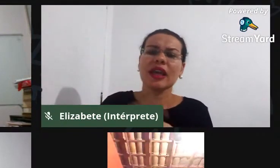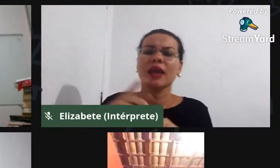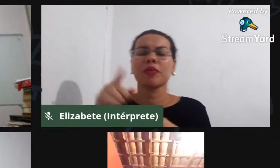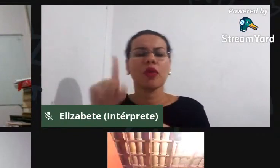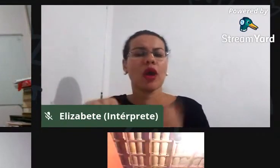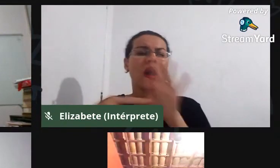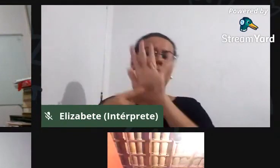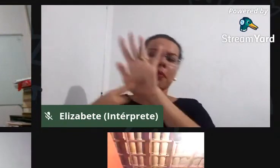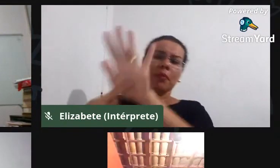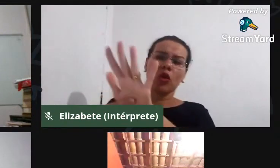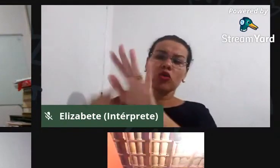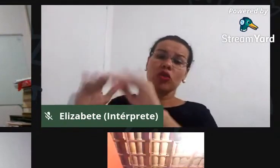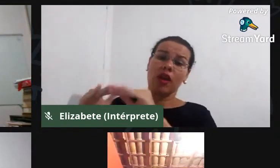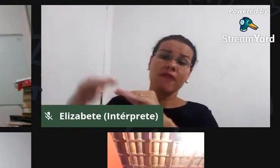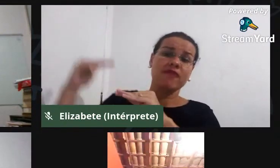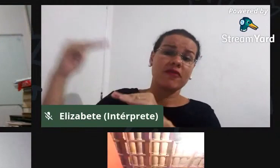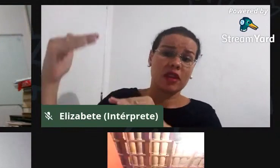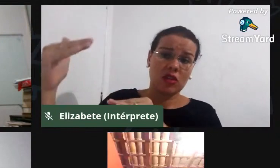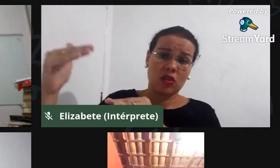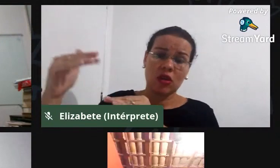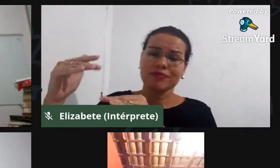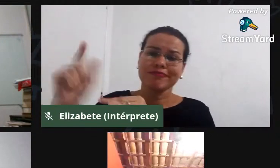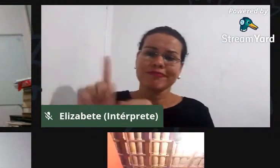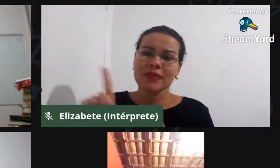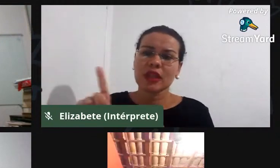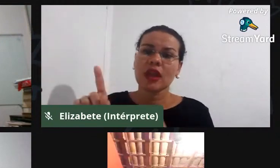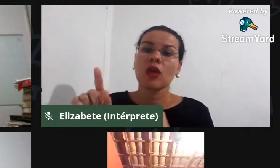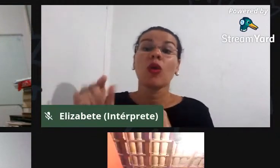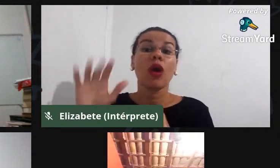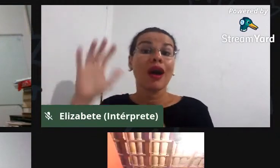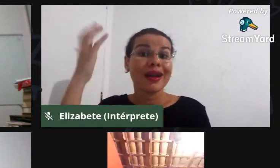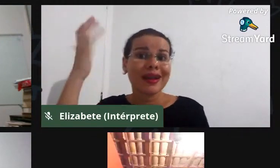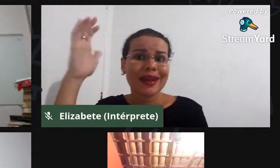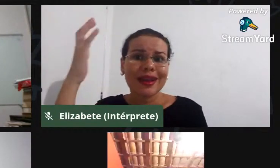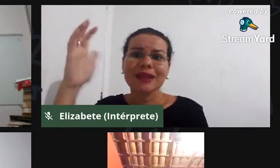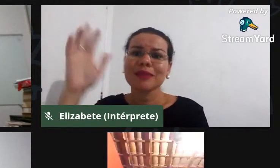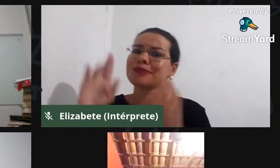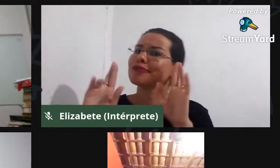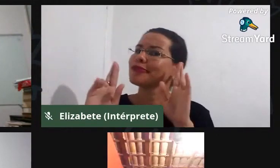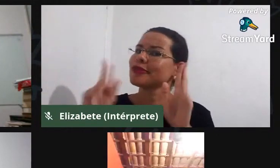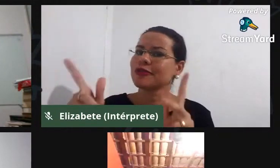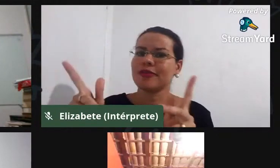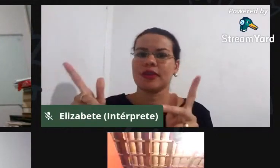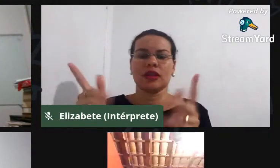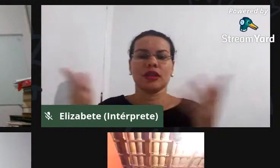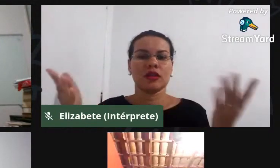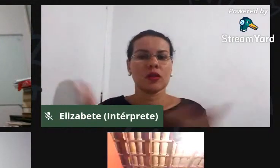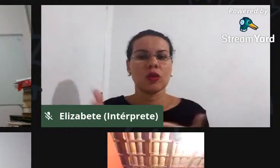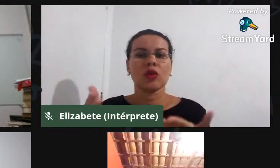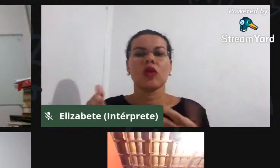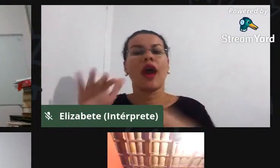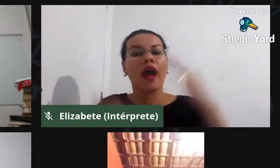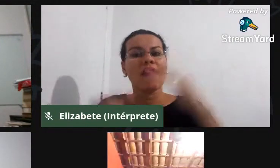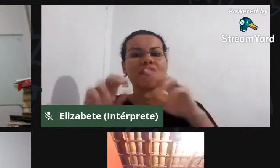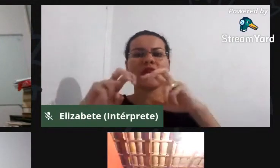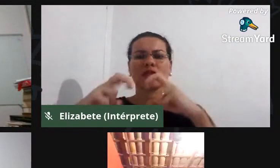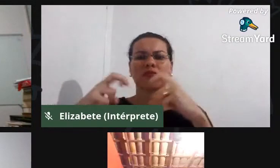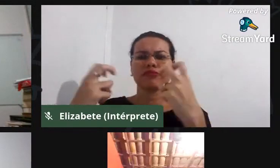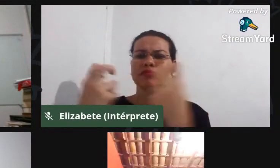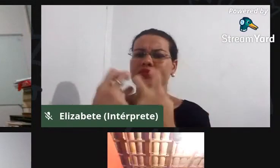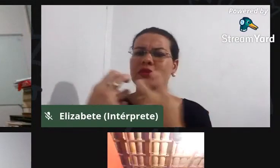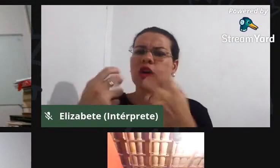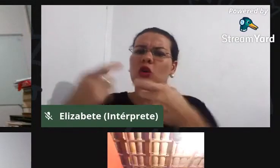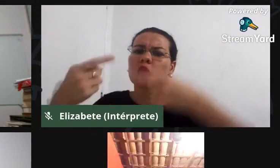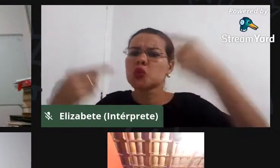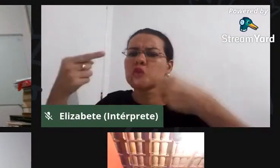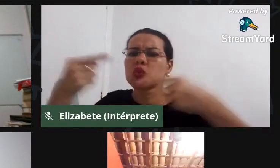que mostre produção, não, as condições mudaram, a gente costuma sentar e discutir de como que várias comunidades nossas